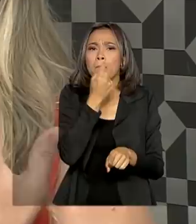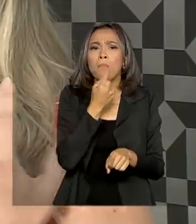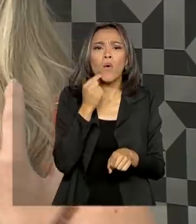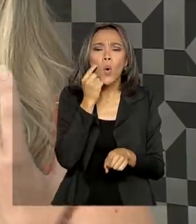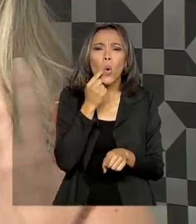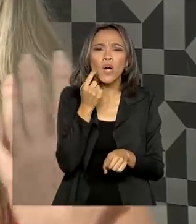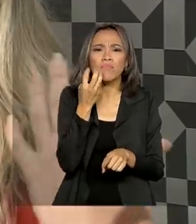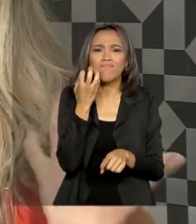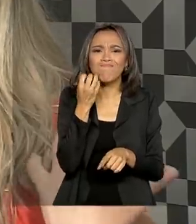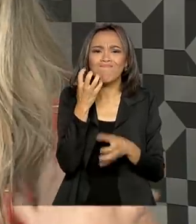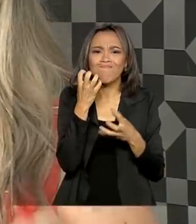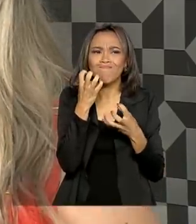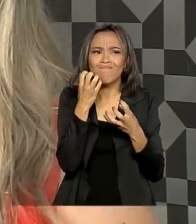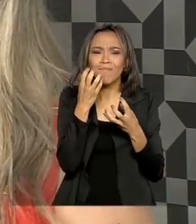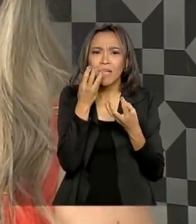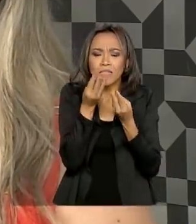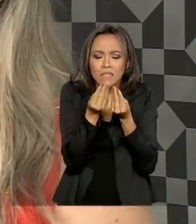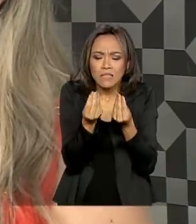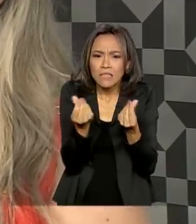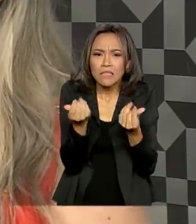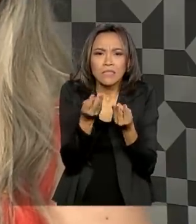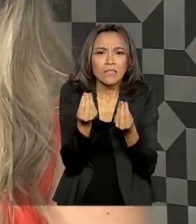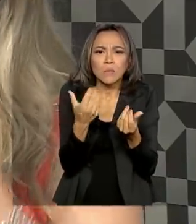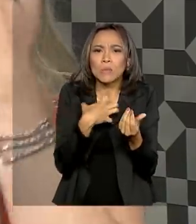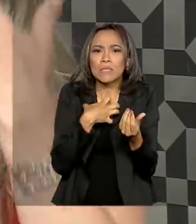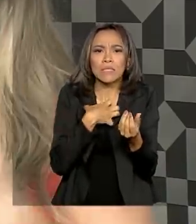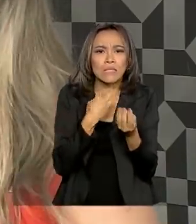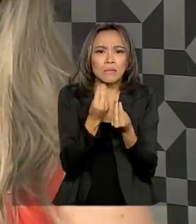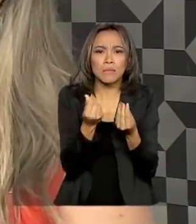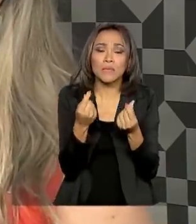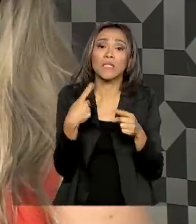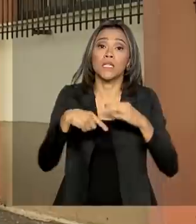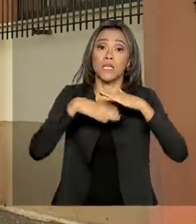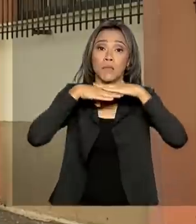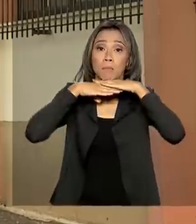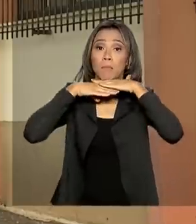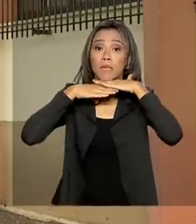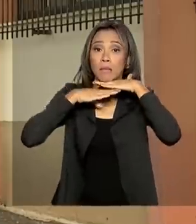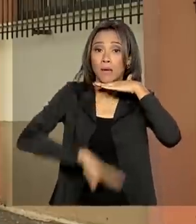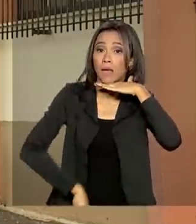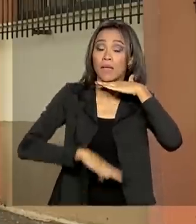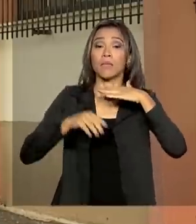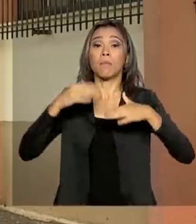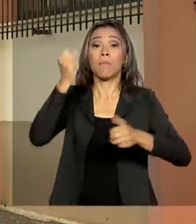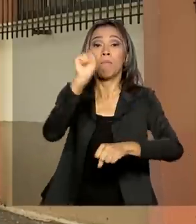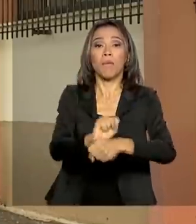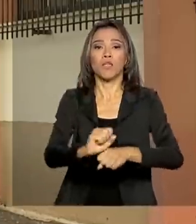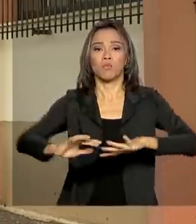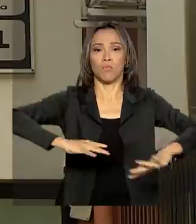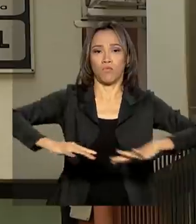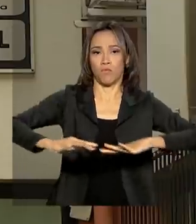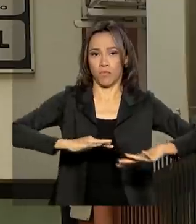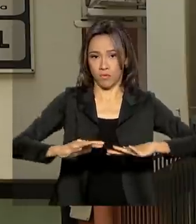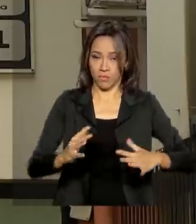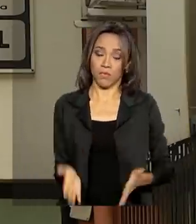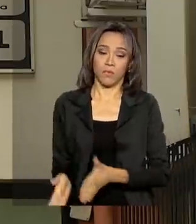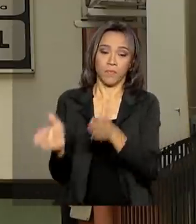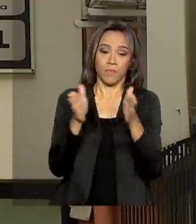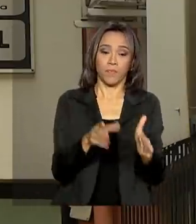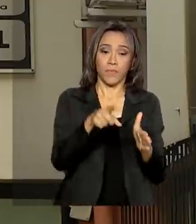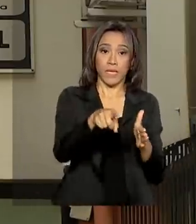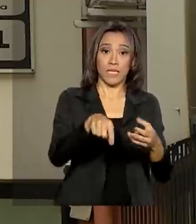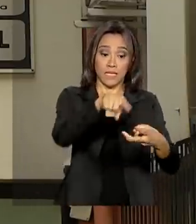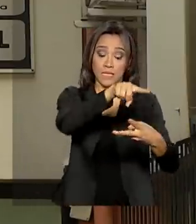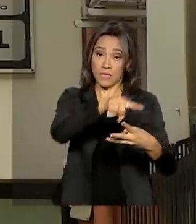e vai perdendo o movimento do corpo de cima para baixo. Ainda segundo as investigações da polícia, esses três